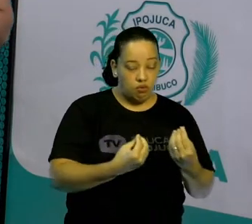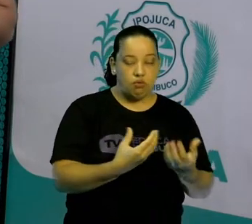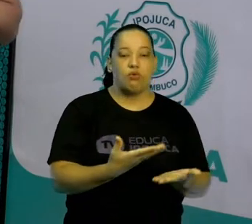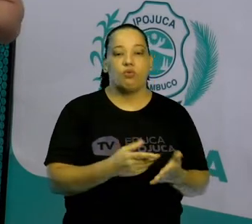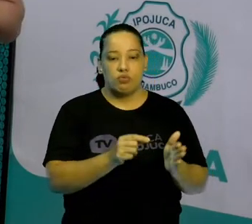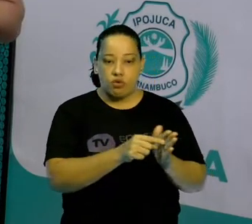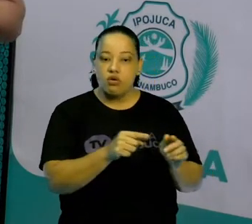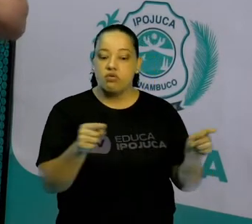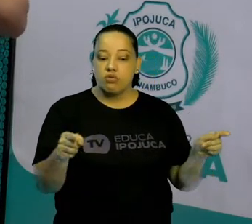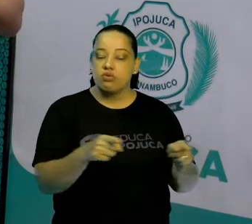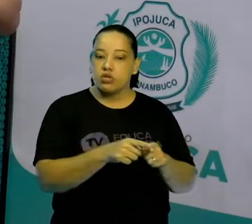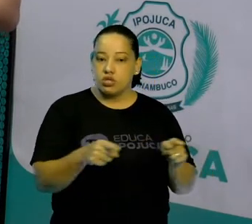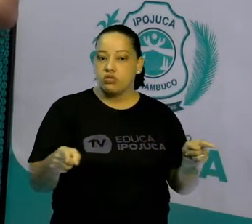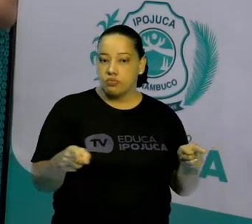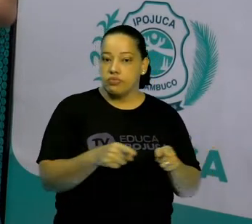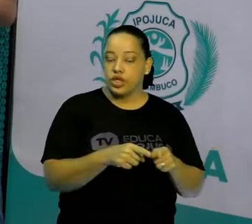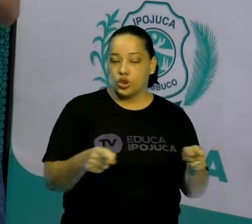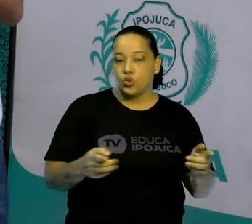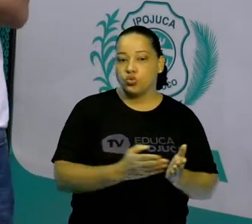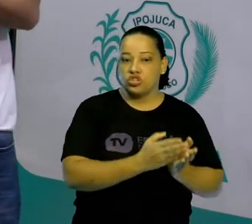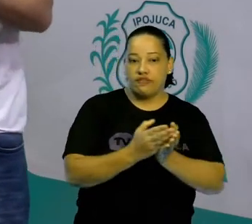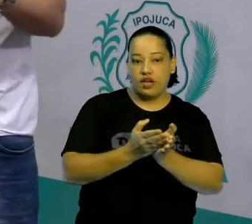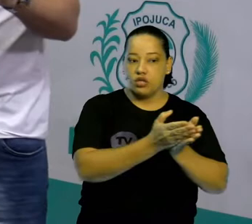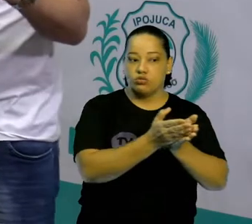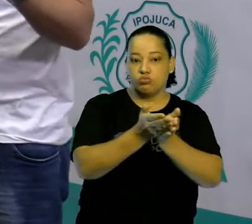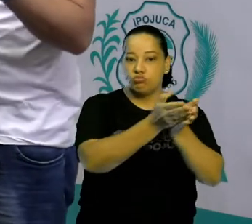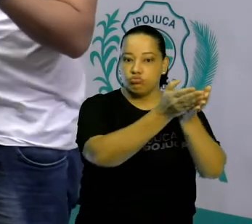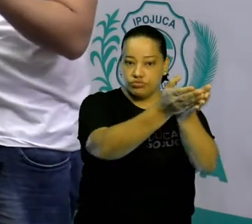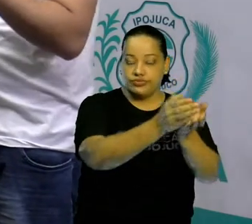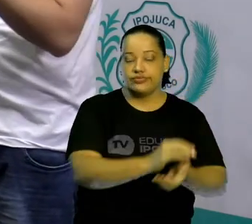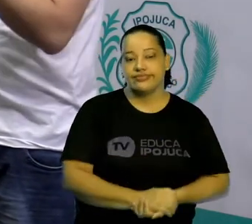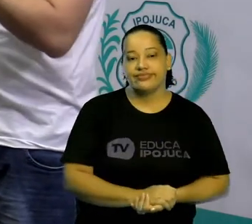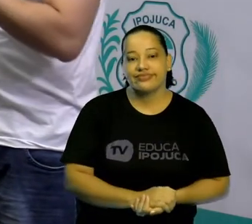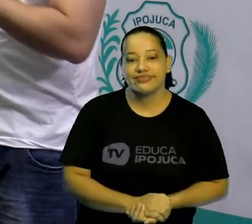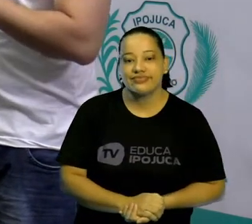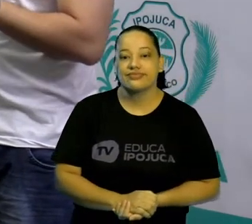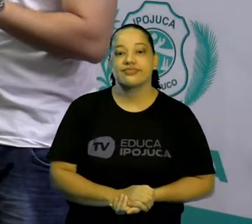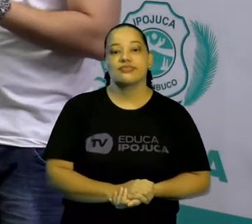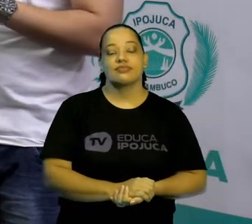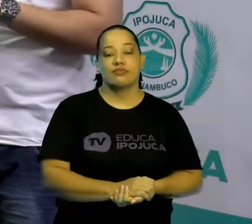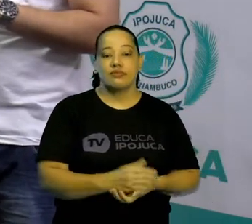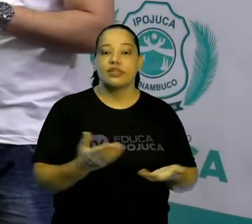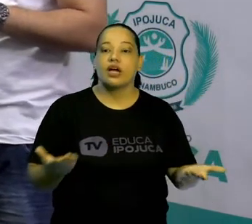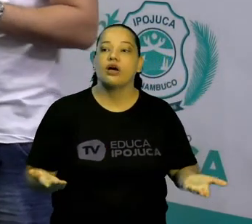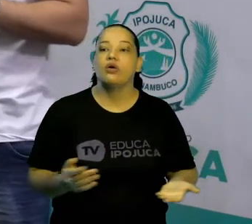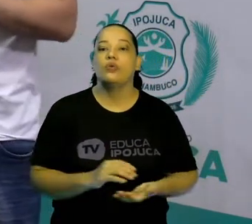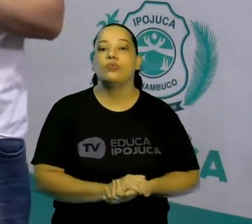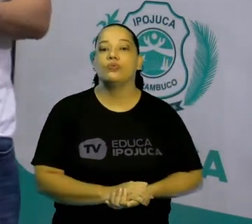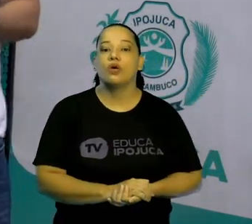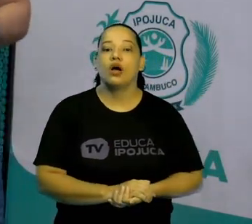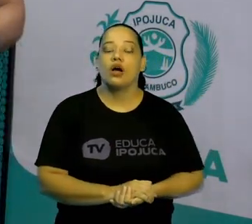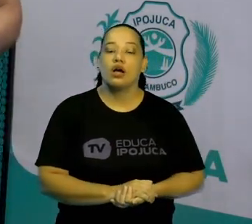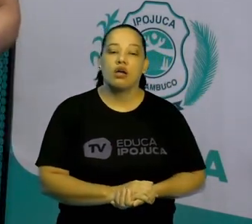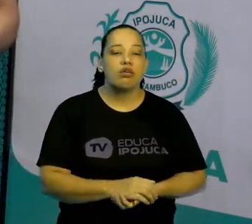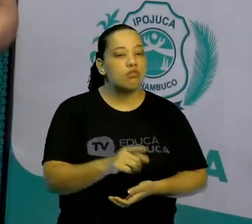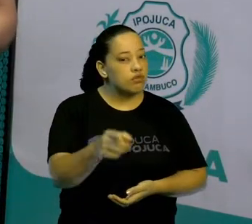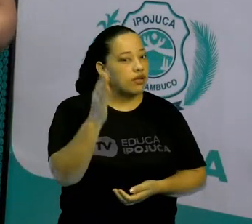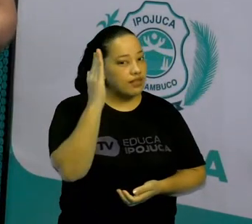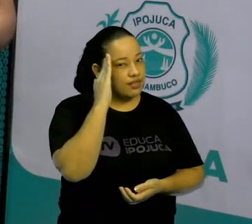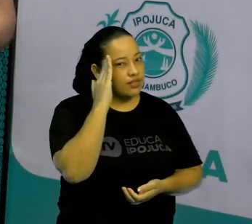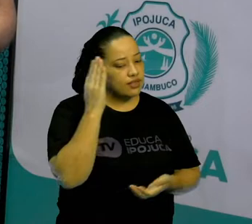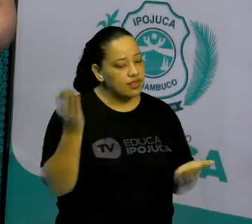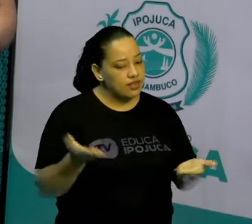período das grandes navegações. Vamos lá, então? E, então, estão conseguindo acompanhar até aqui?